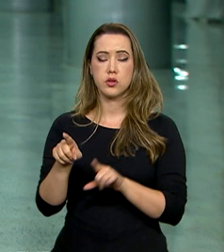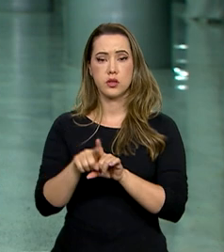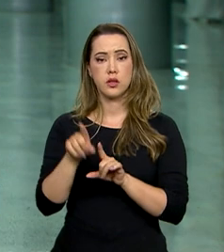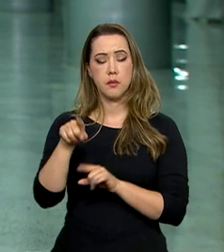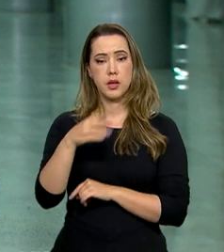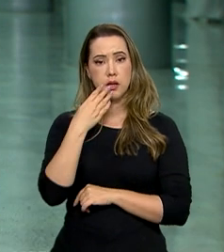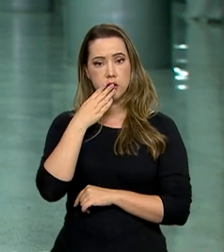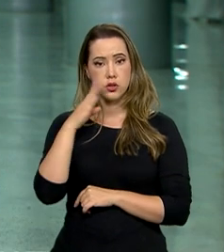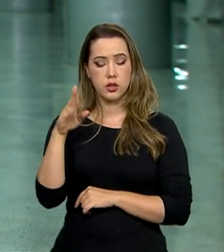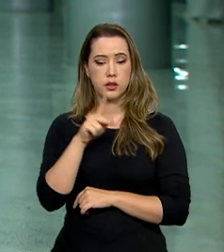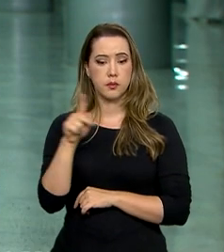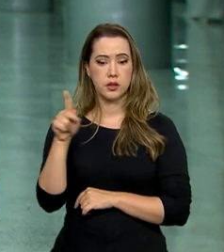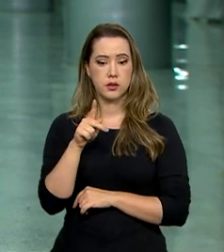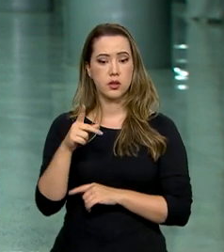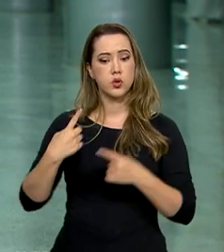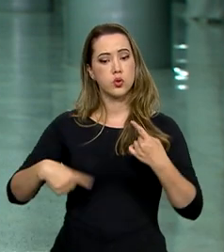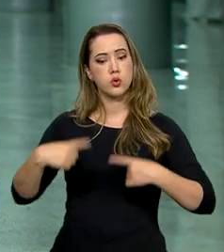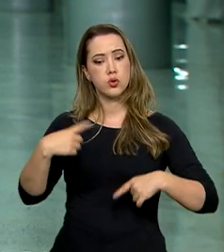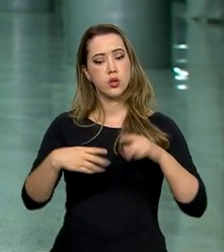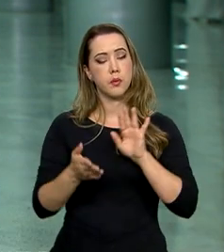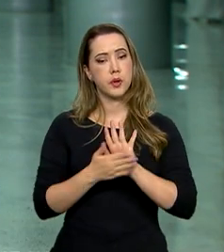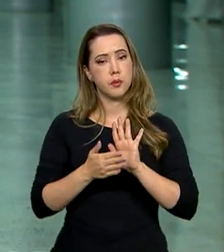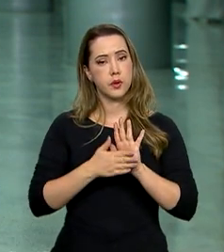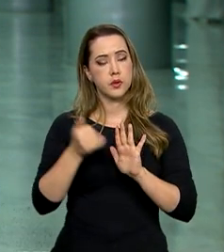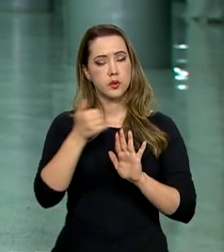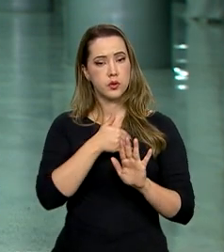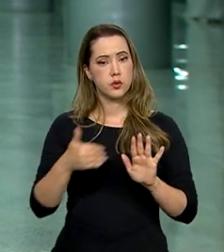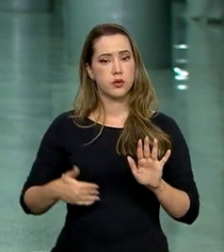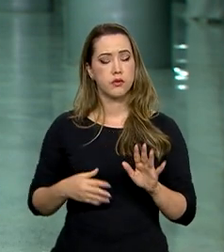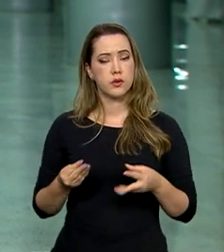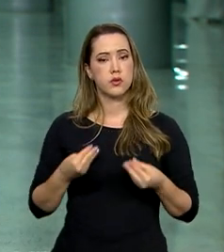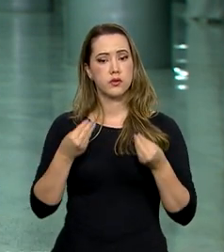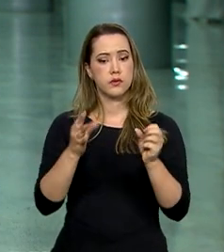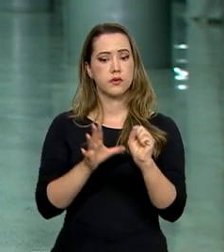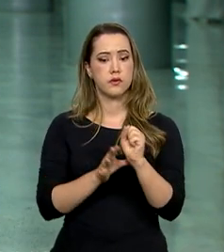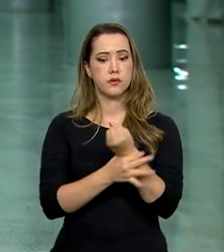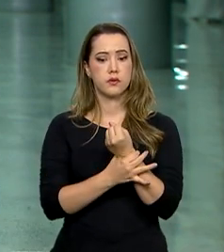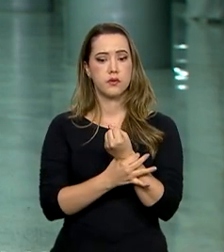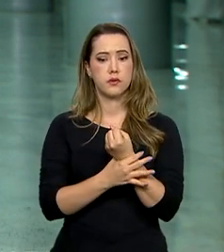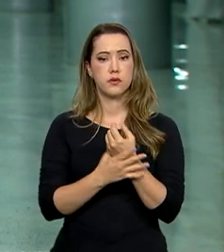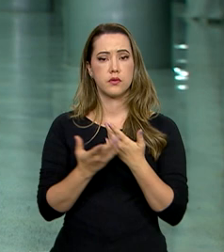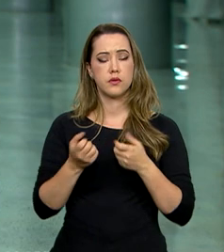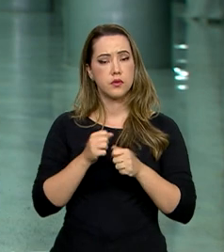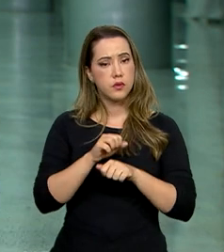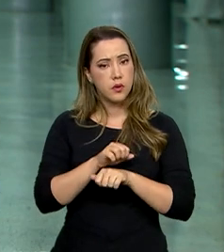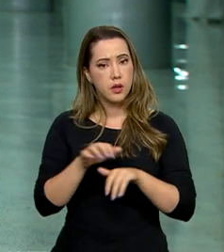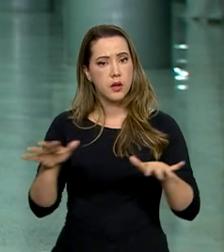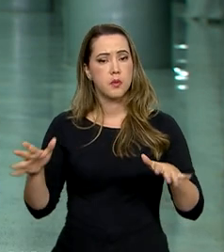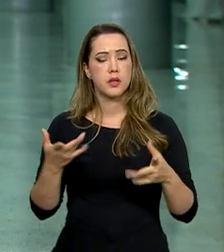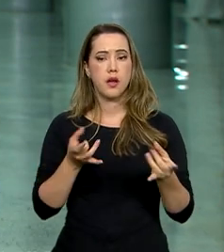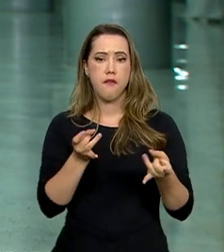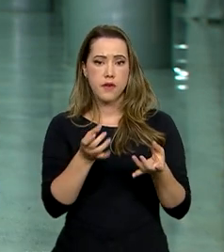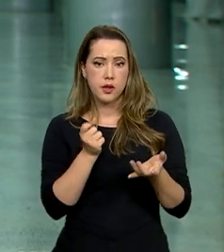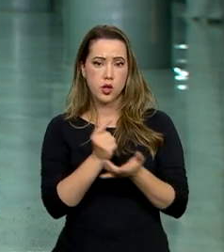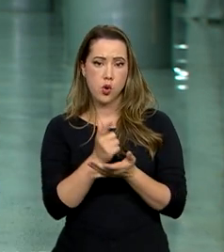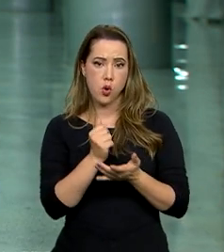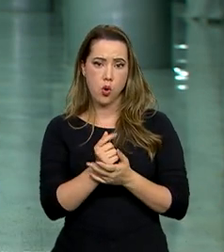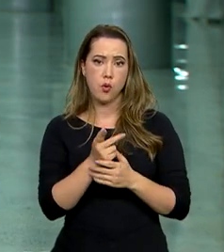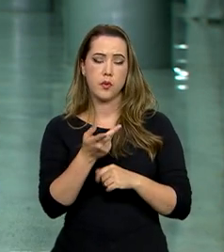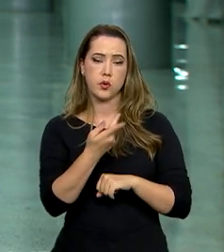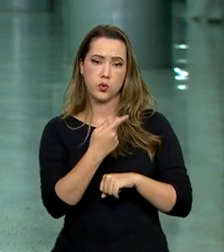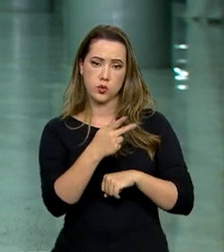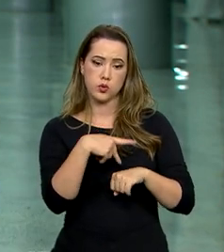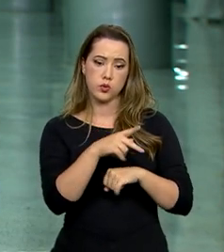veio à Brasília discutir a proposta do governo brasileiro de garantir e expandir o comércio com o vizinho.